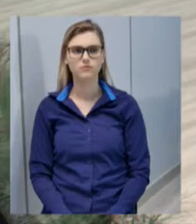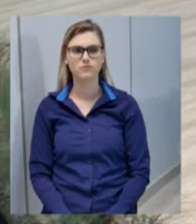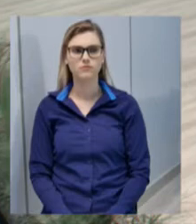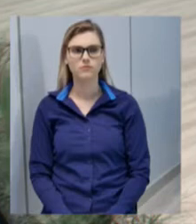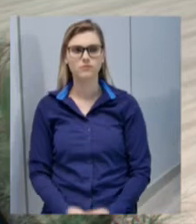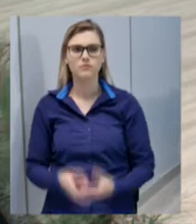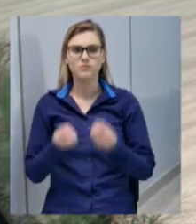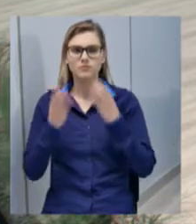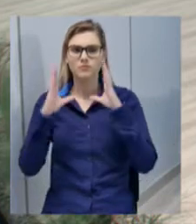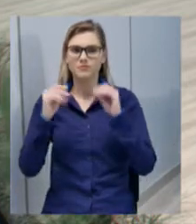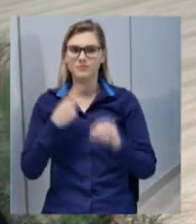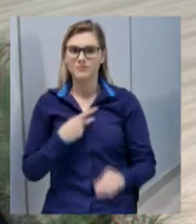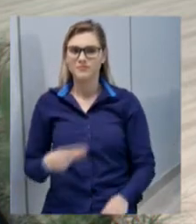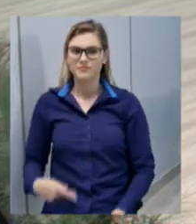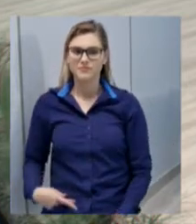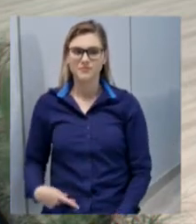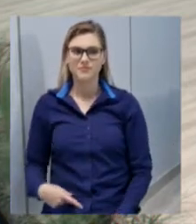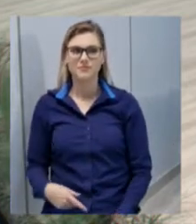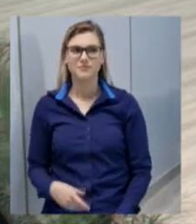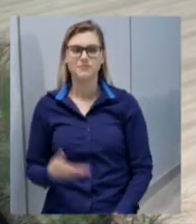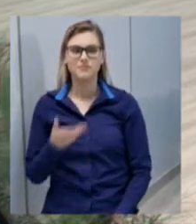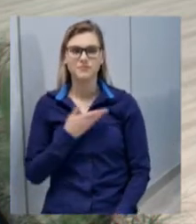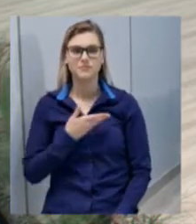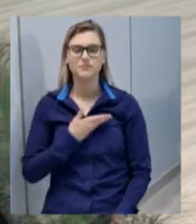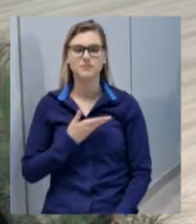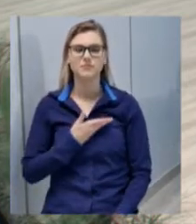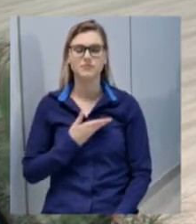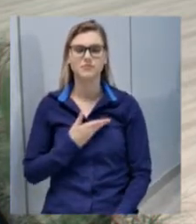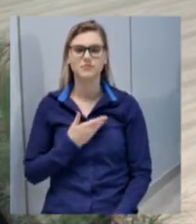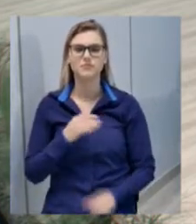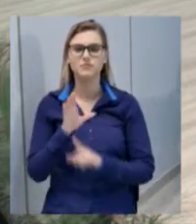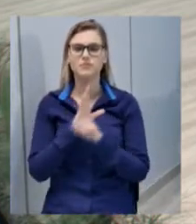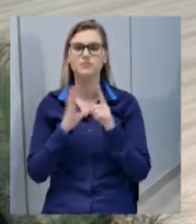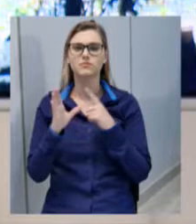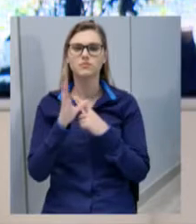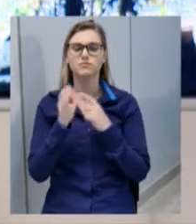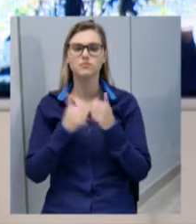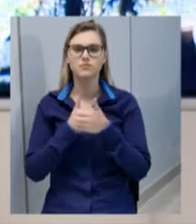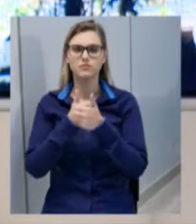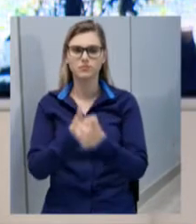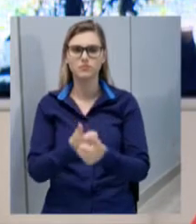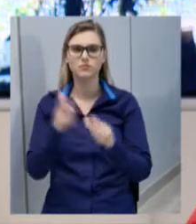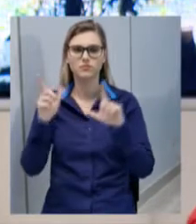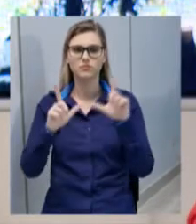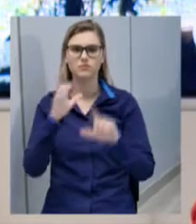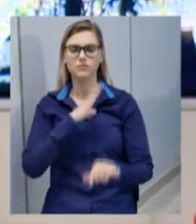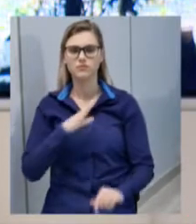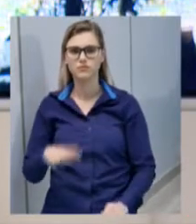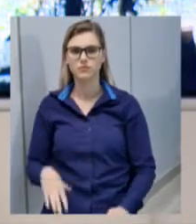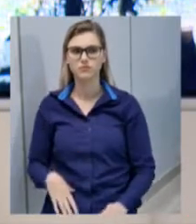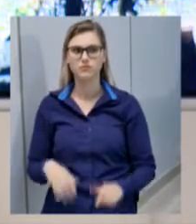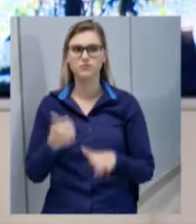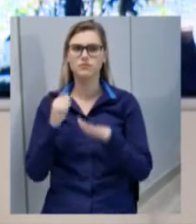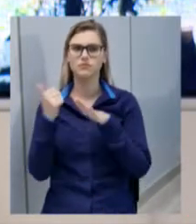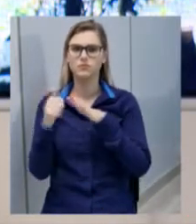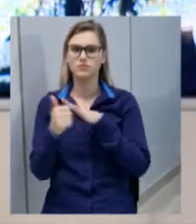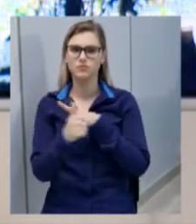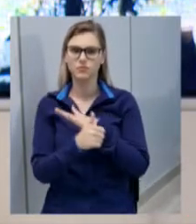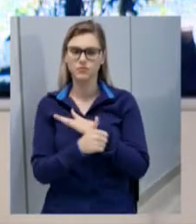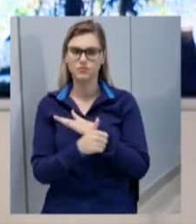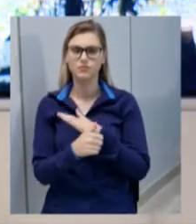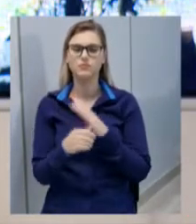Boa noite, boa presidente, caros colegas, comunidade que nos acompanha pela TV Câmara e redes sociais,